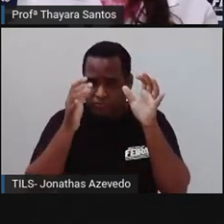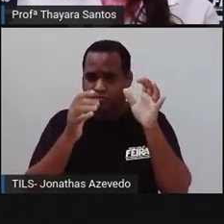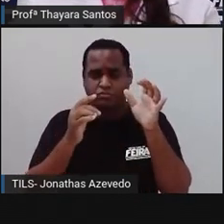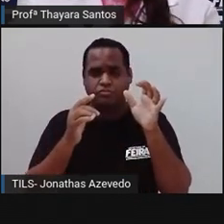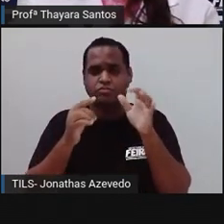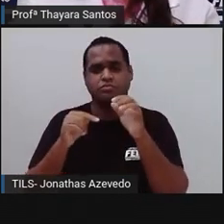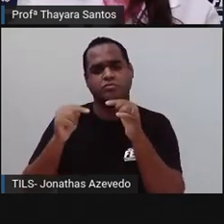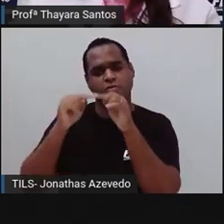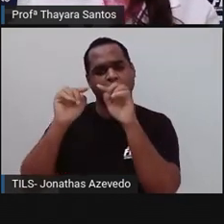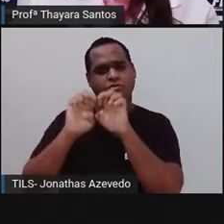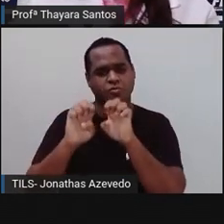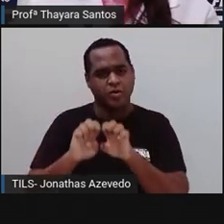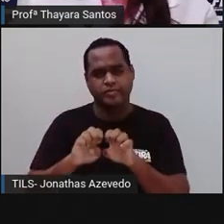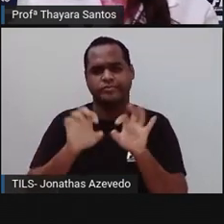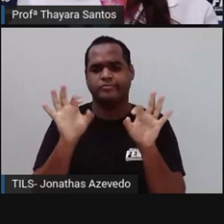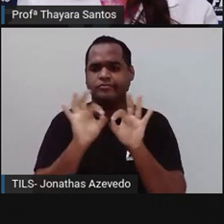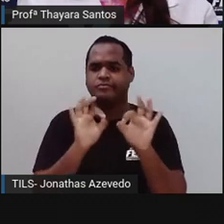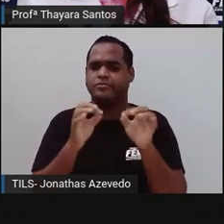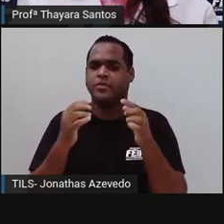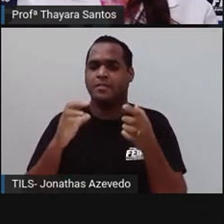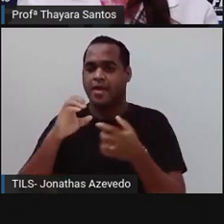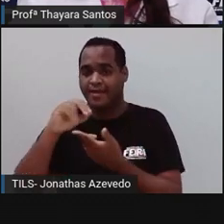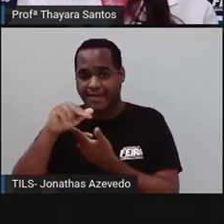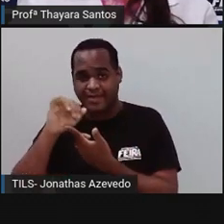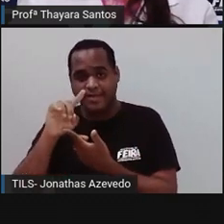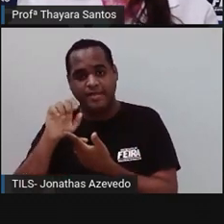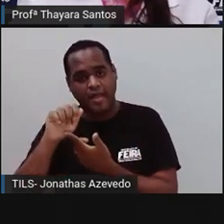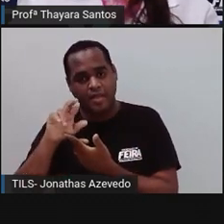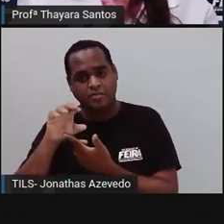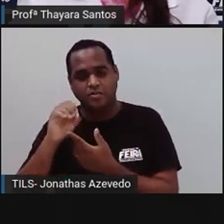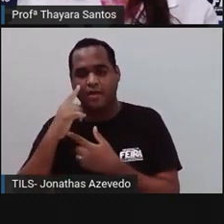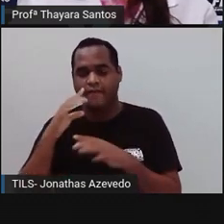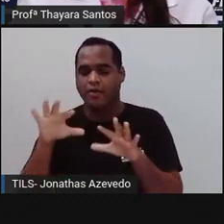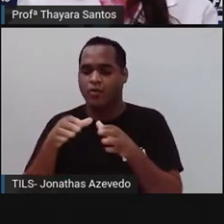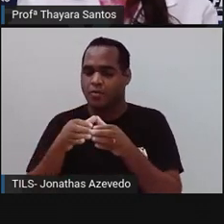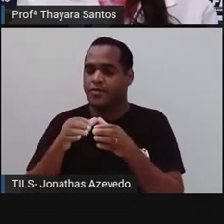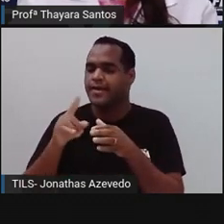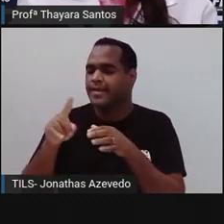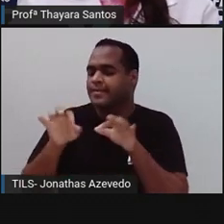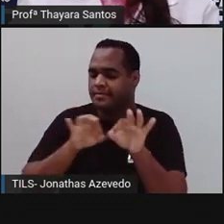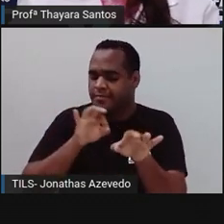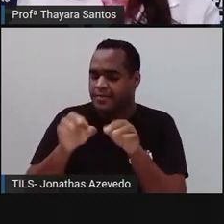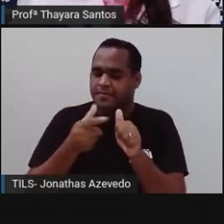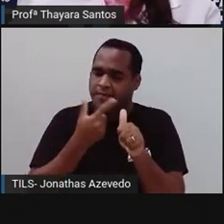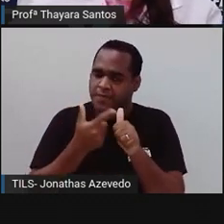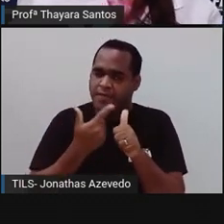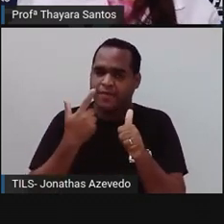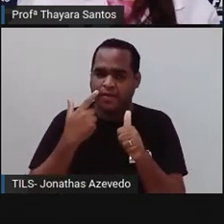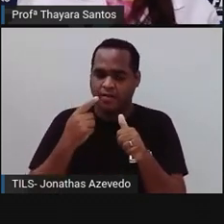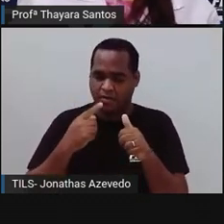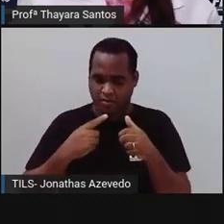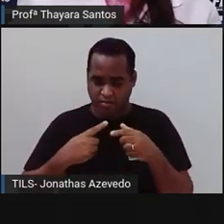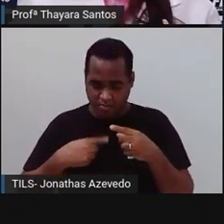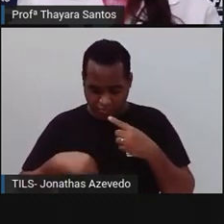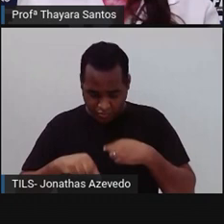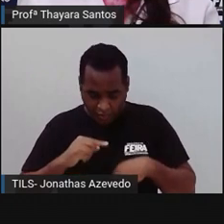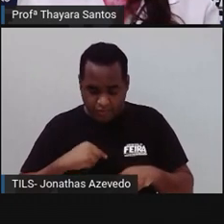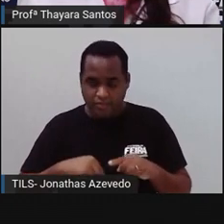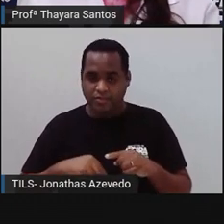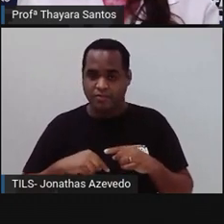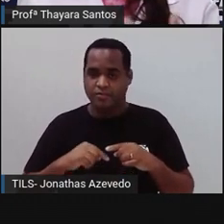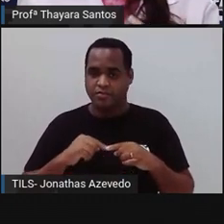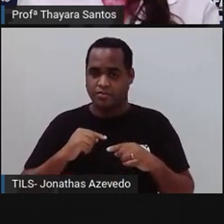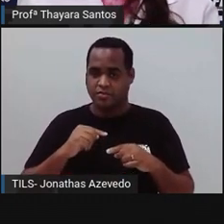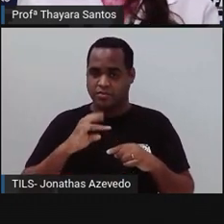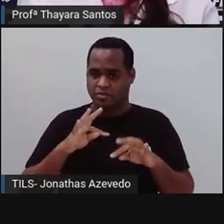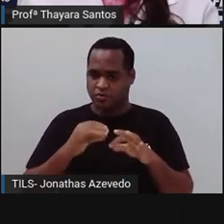sentido. Já aqui nos quinidários, a gente vê esse grupo como os primeiros a apresentar um tubo digestório. Eles ainda